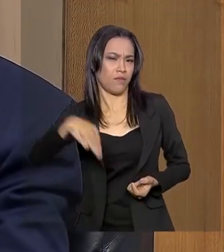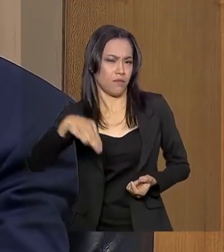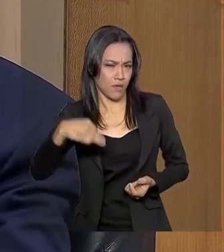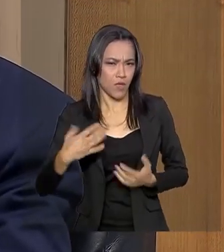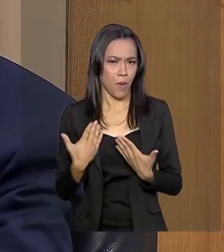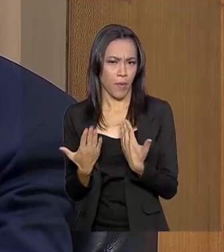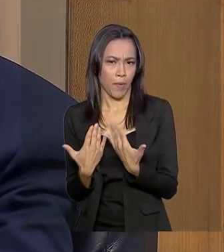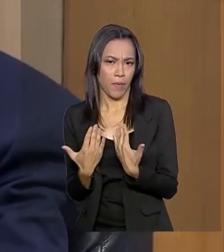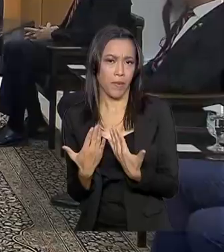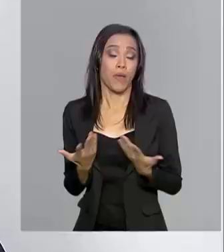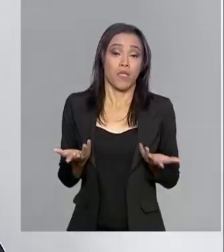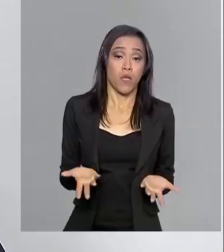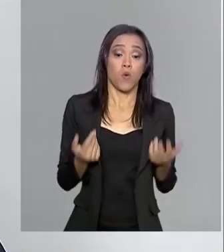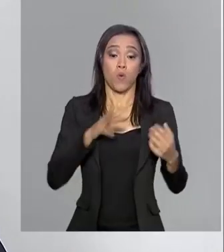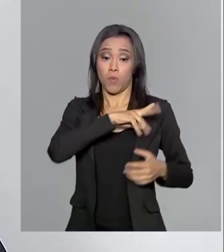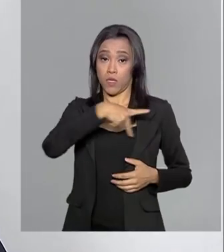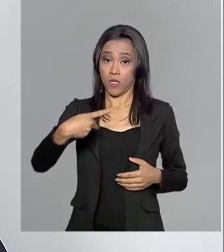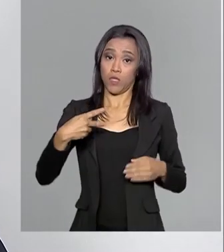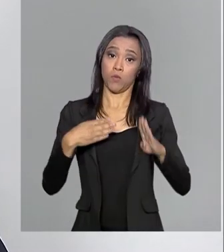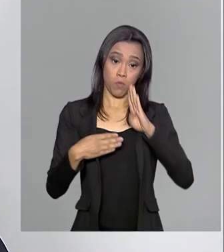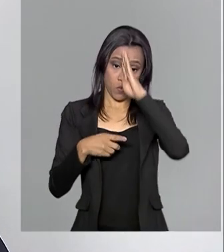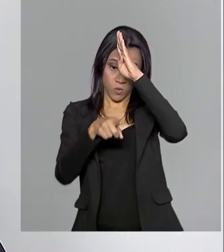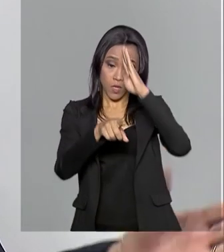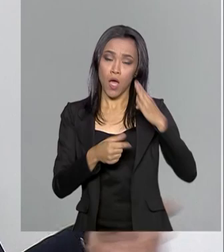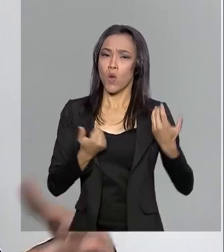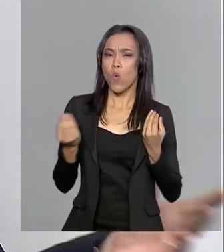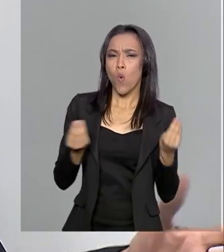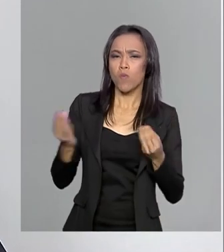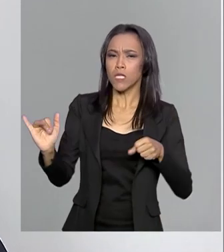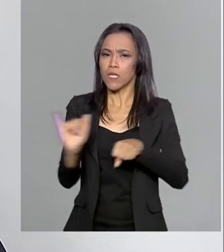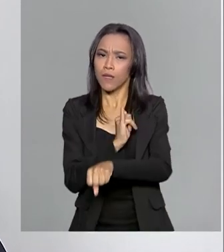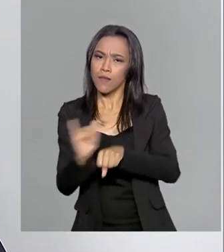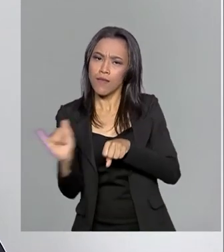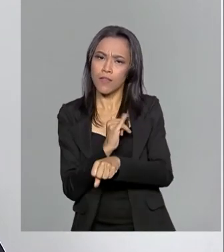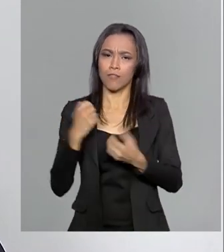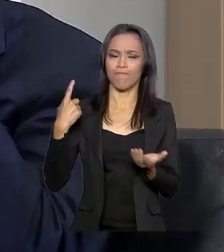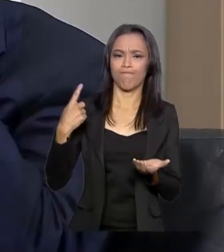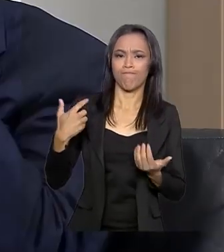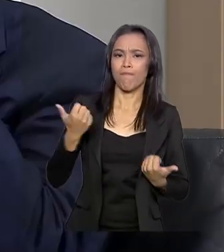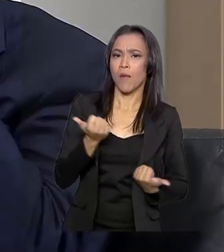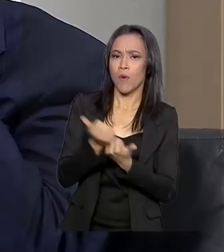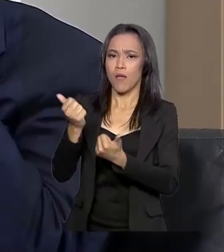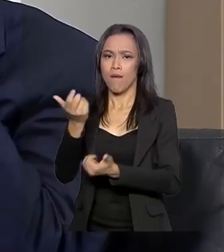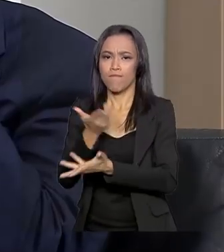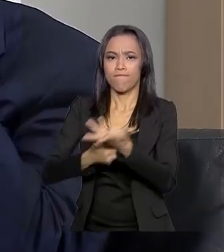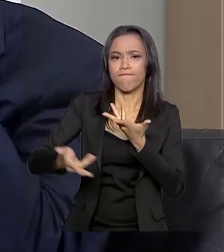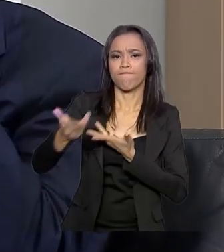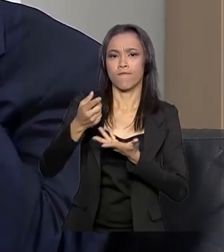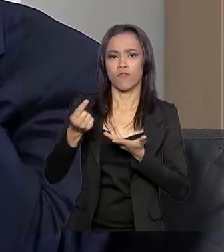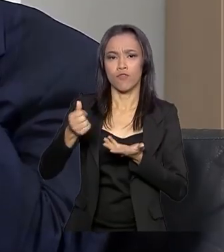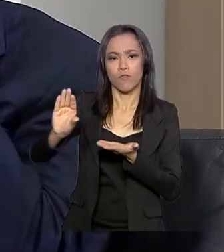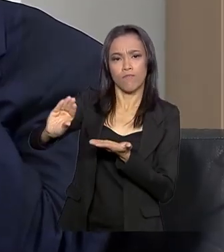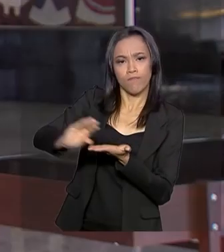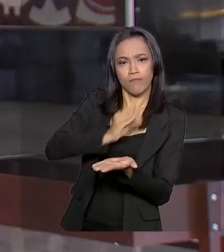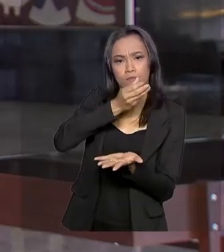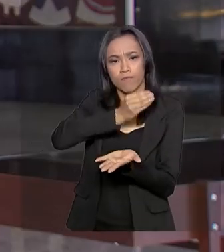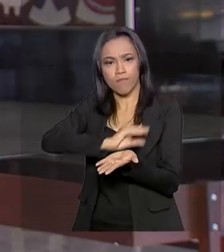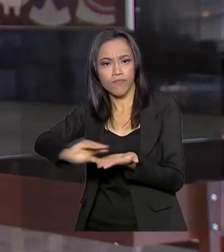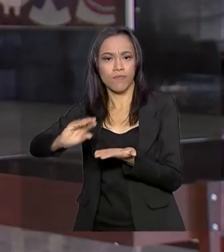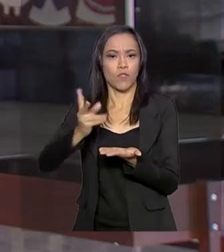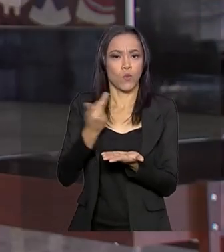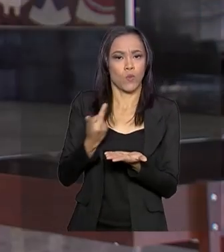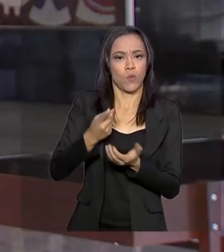Segundo o presidente Bolsonaro, foram discutidas novas formas de aumentar a cooperação, o comércio e os investimentos entre os dois